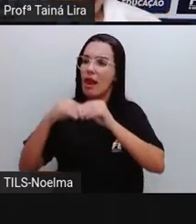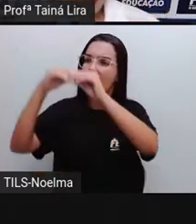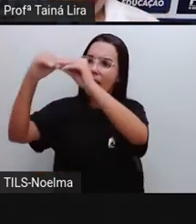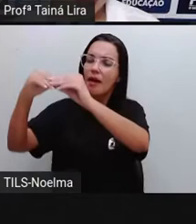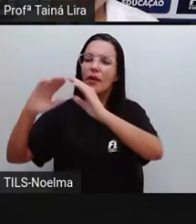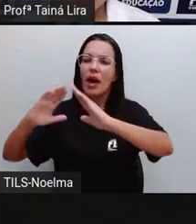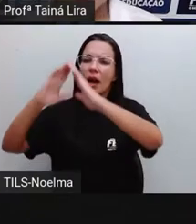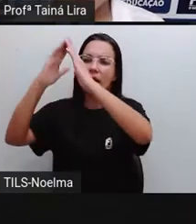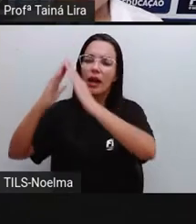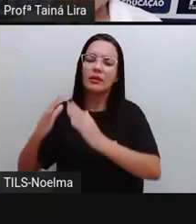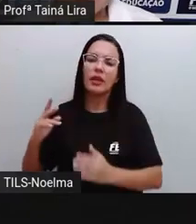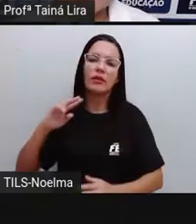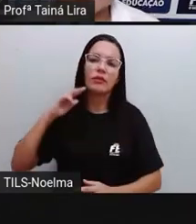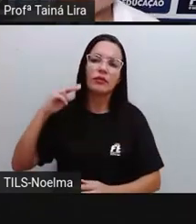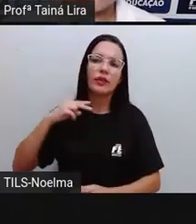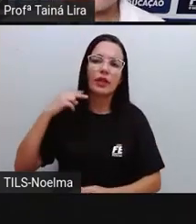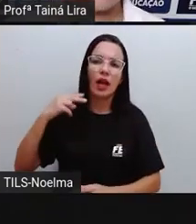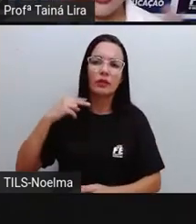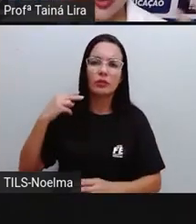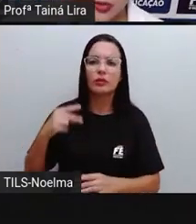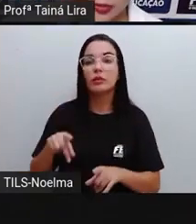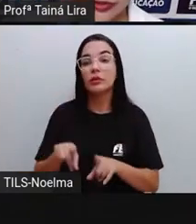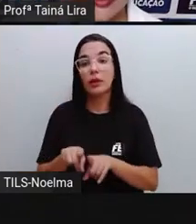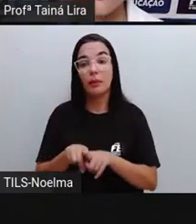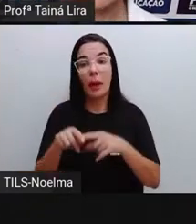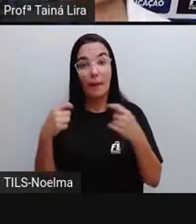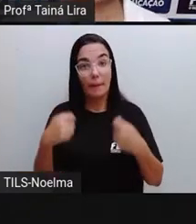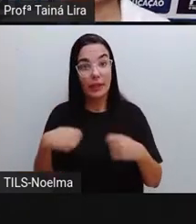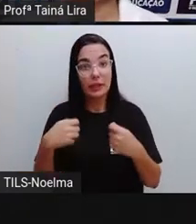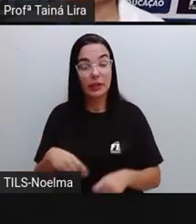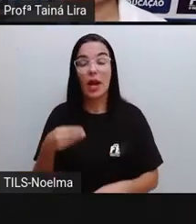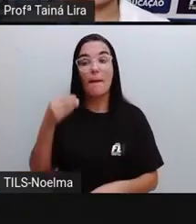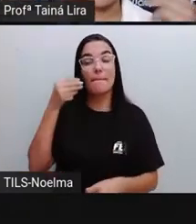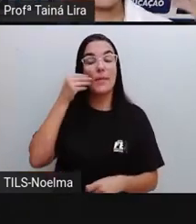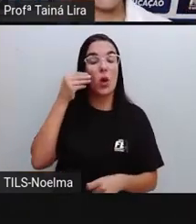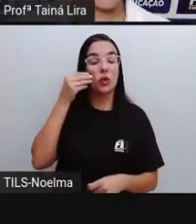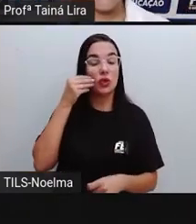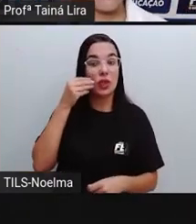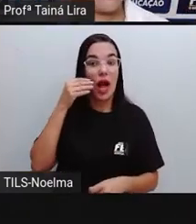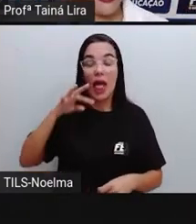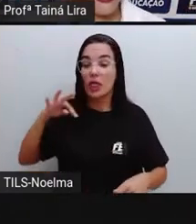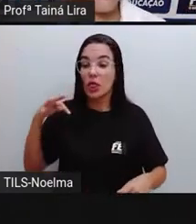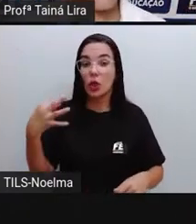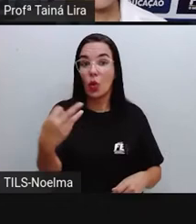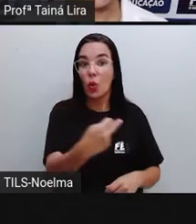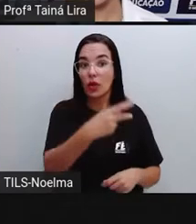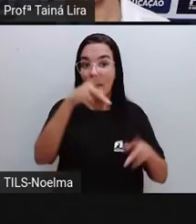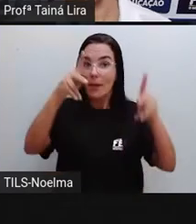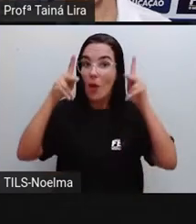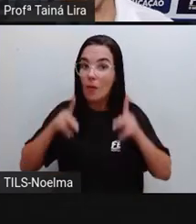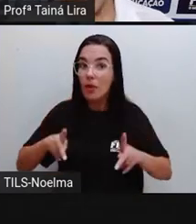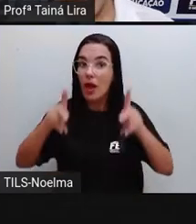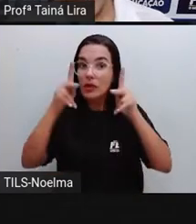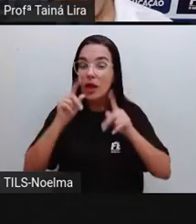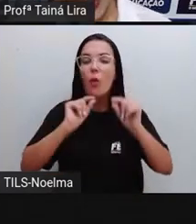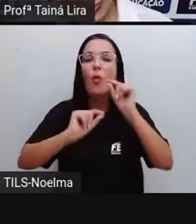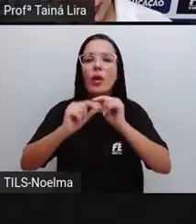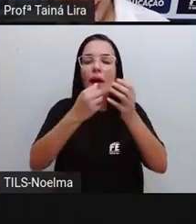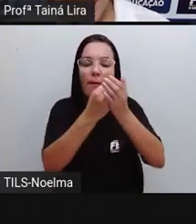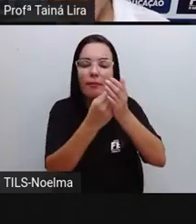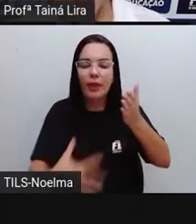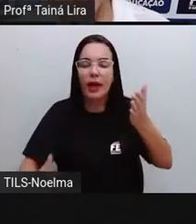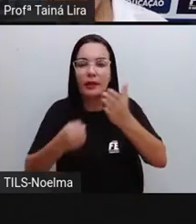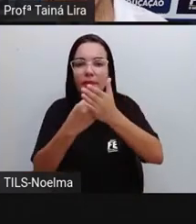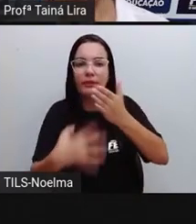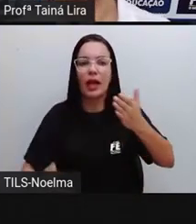mais importante, né? Ele precisa prestar contas dos gastos que ele fez, né? O quanto